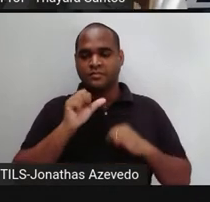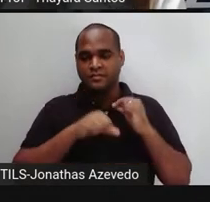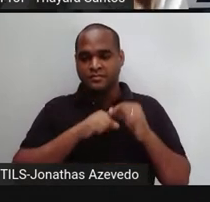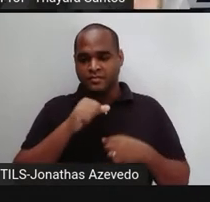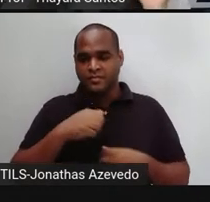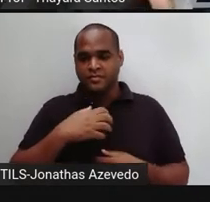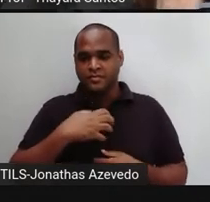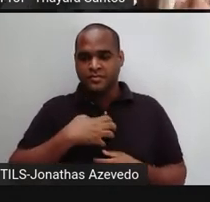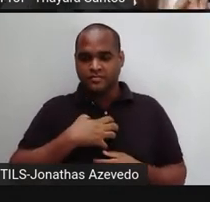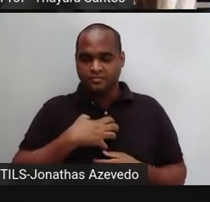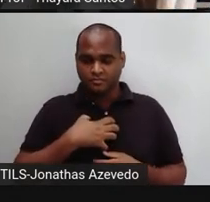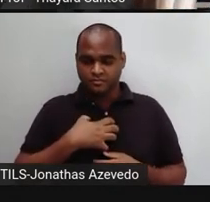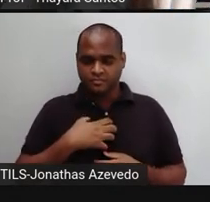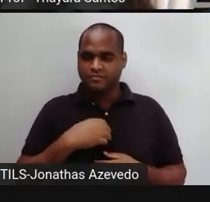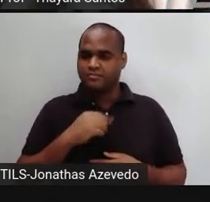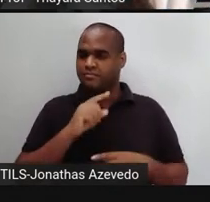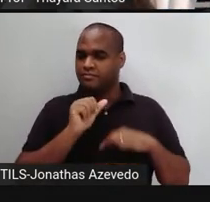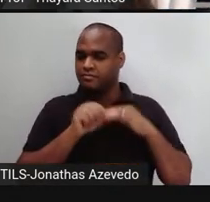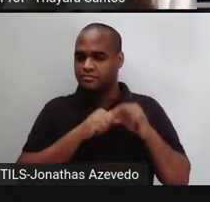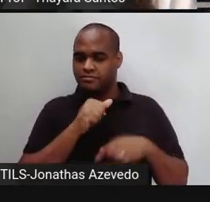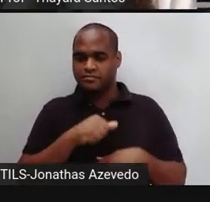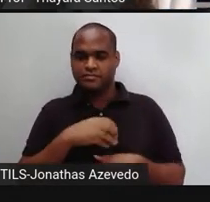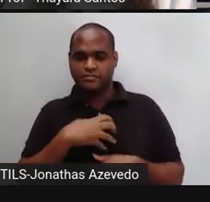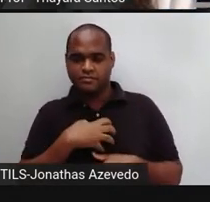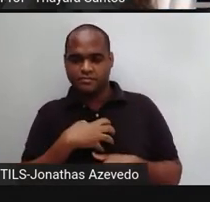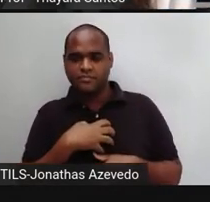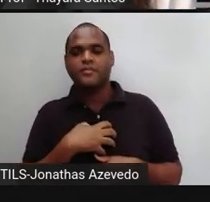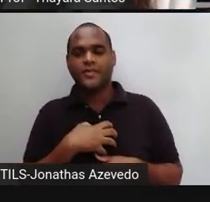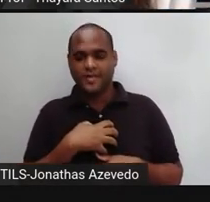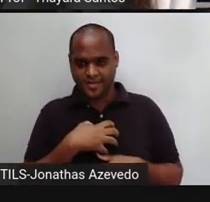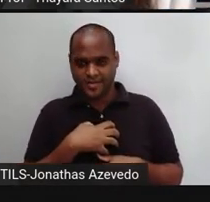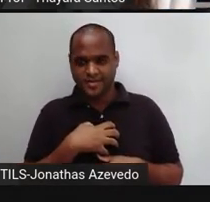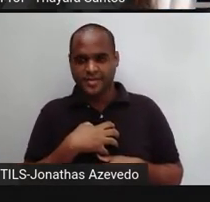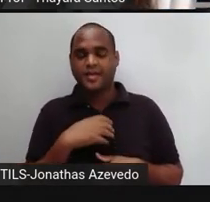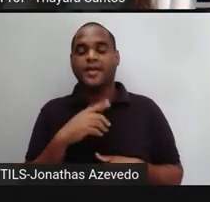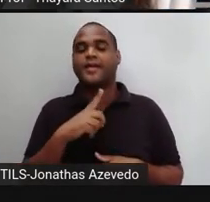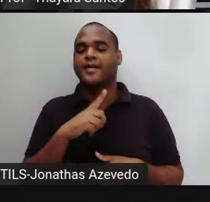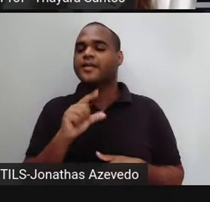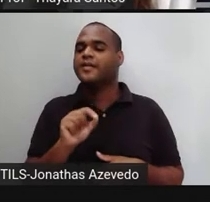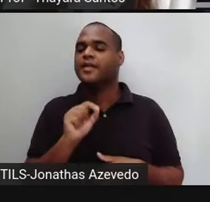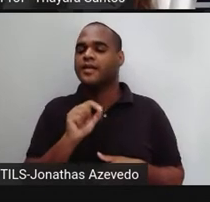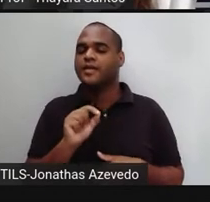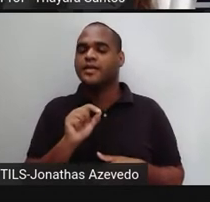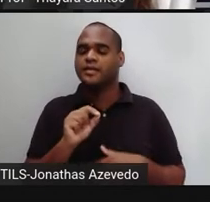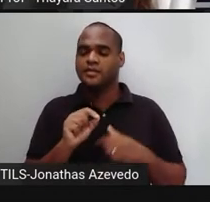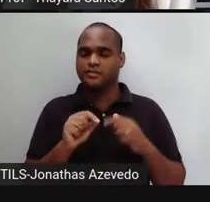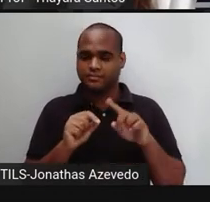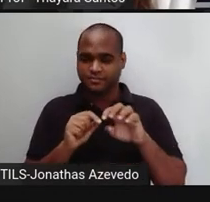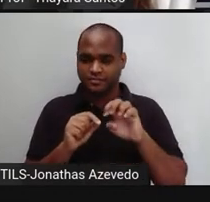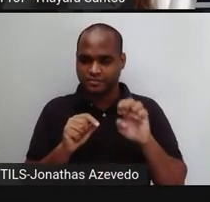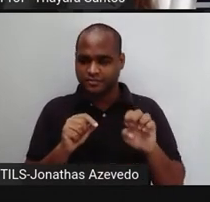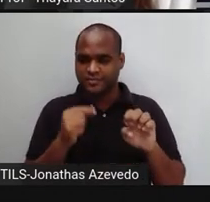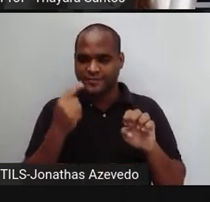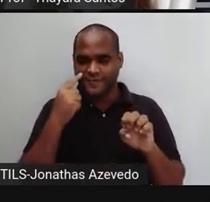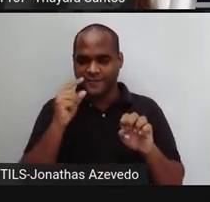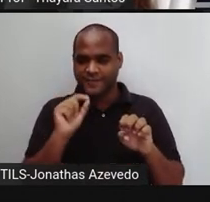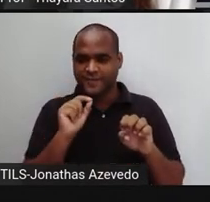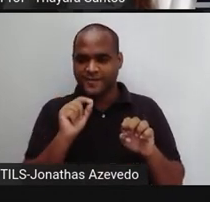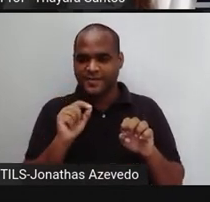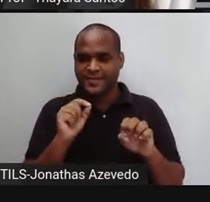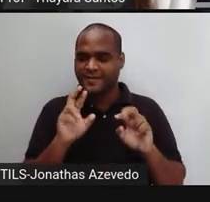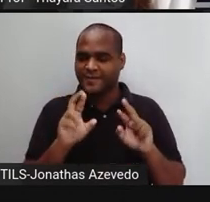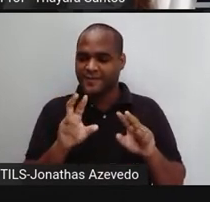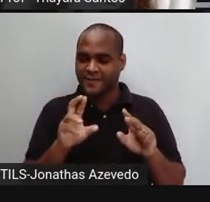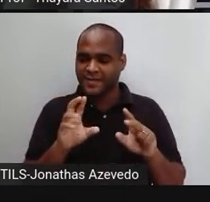no centro, mas a ponta dele é mais virada para o lado esquerdo. Por isso que no pulmão esquerdo, a gente tem essa coisinha aqui diferente,